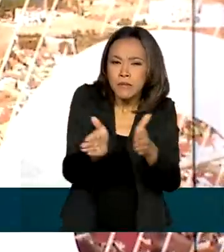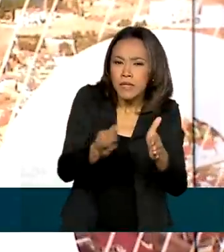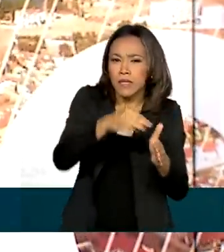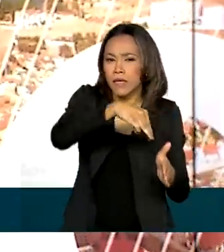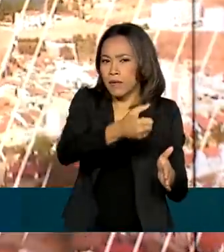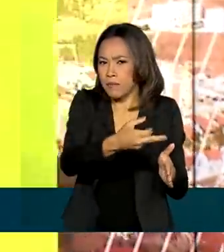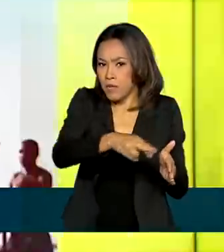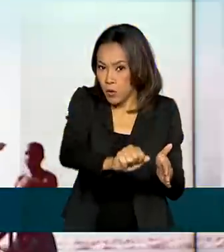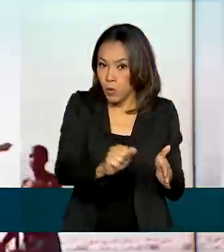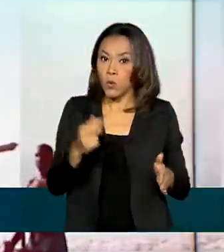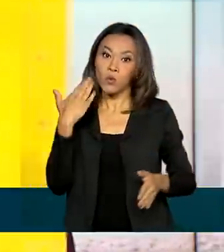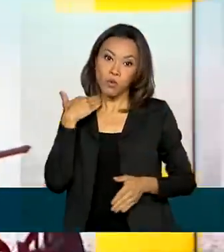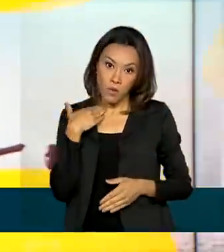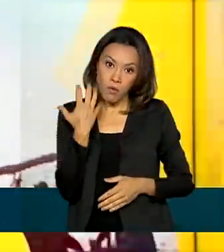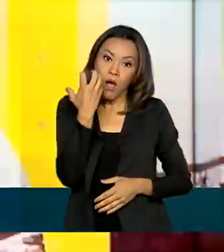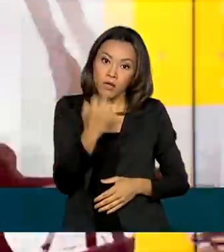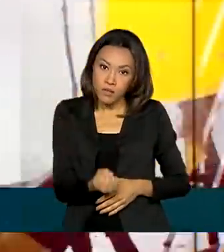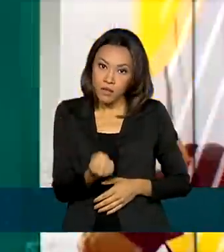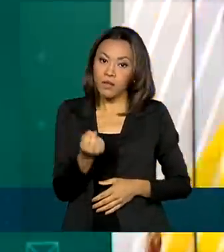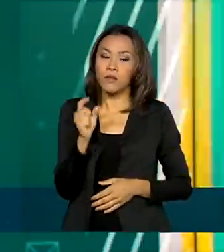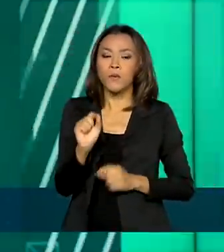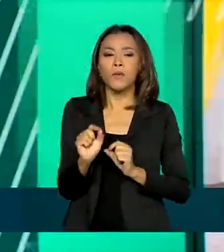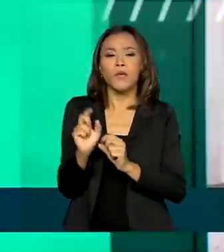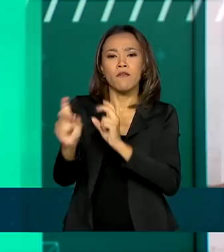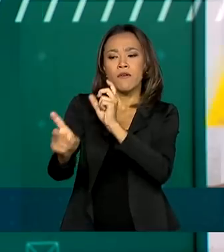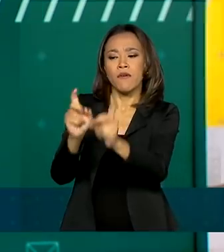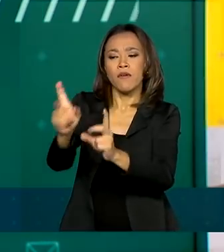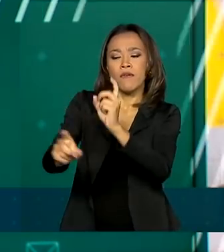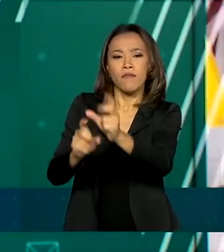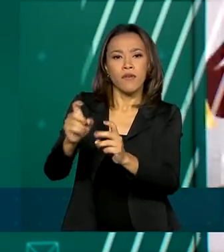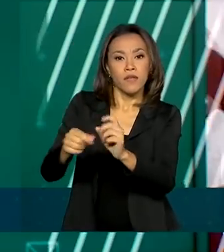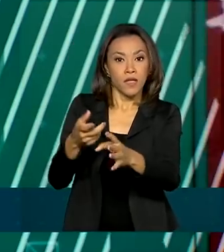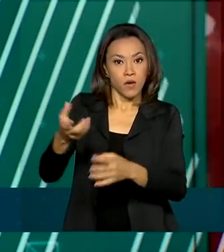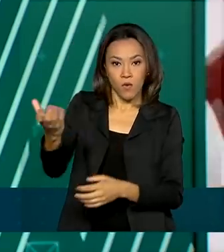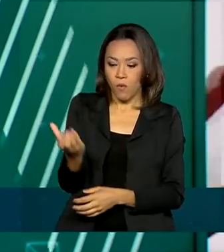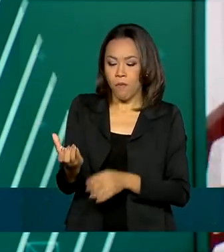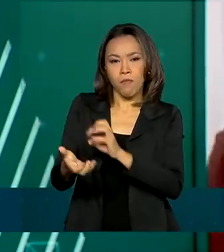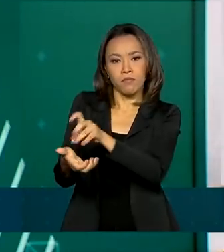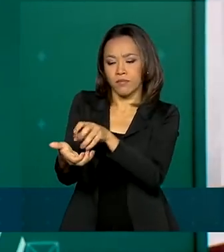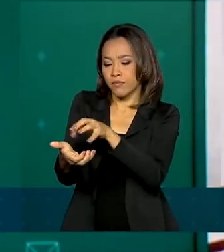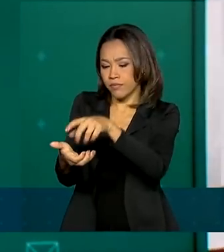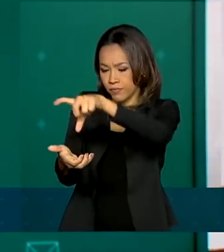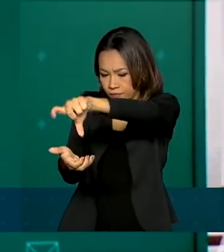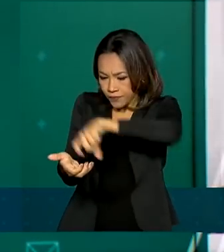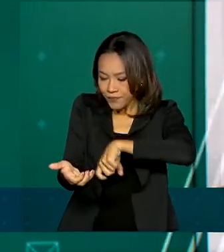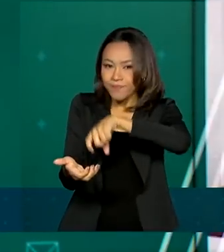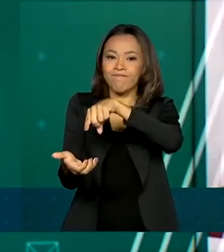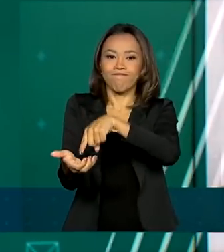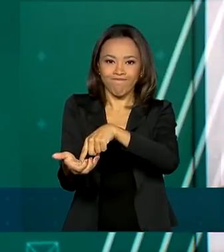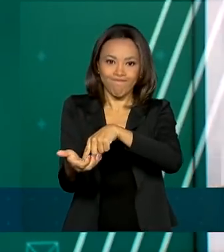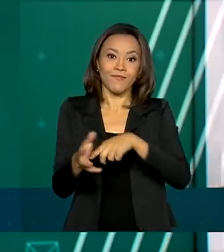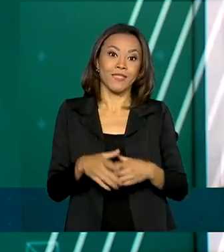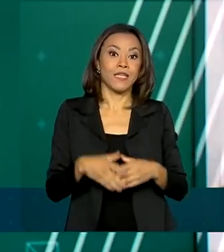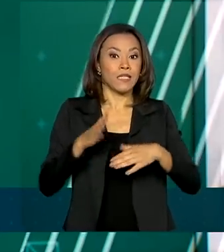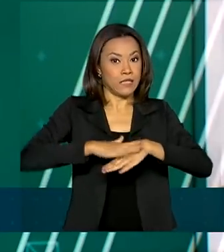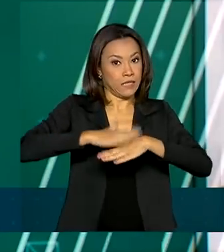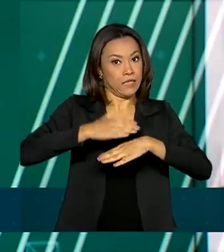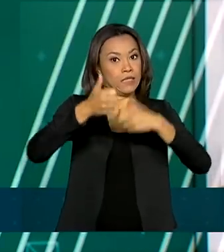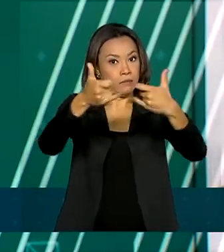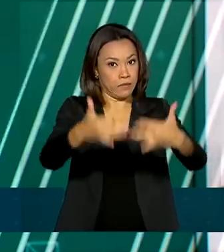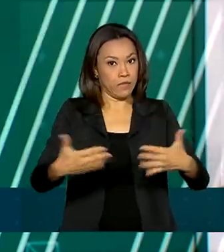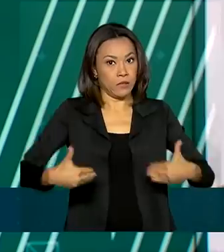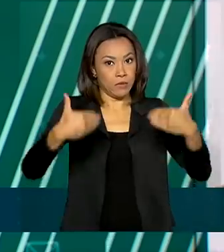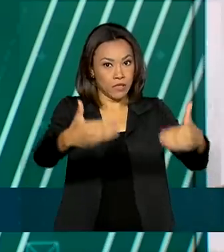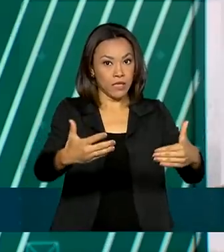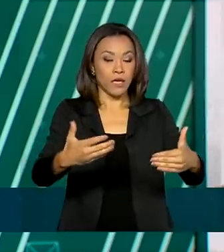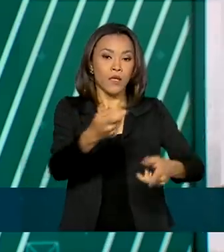garantia do empréstimo os valores das vendas com máquinas de pagamento digital. Segundo o Ministério da Economia, mais de